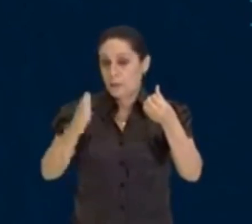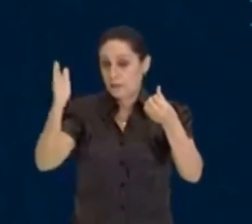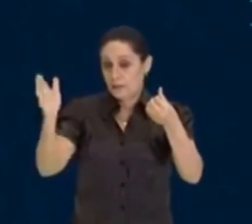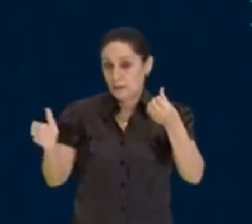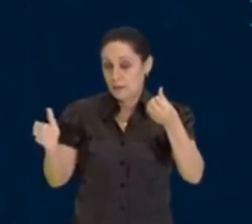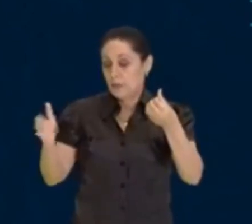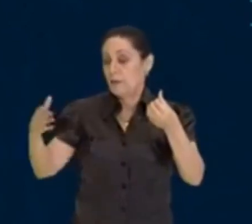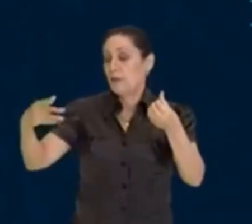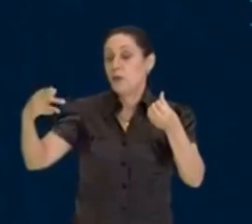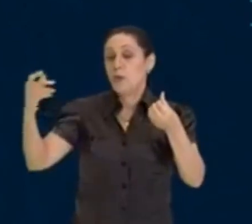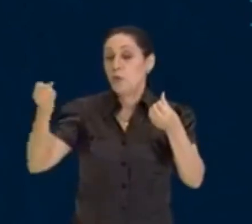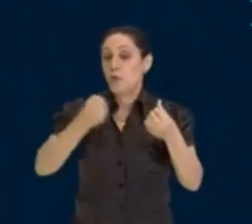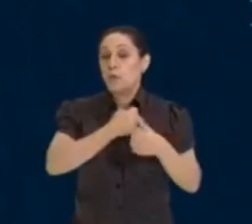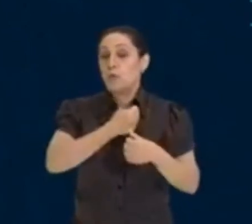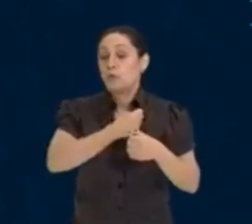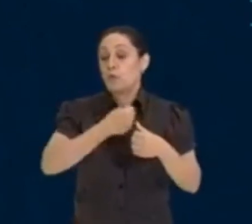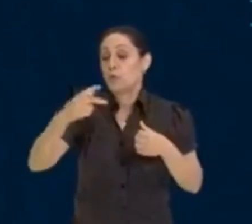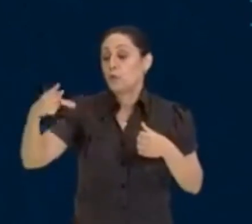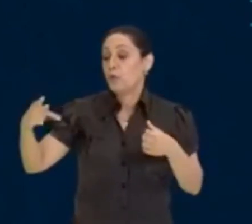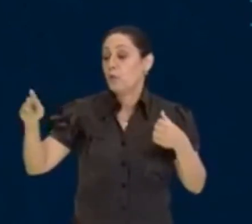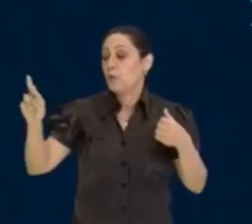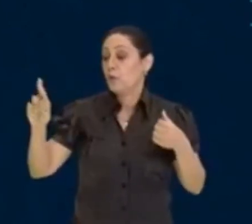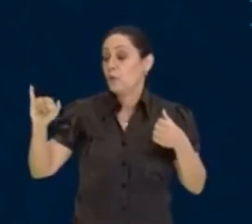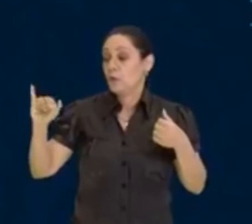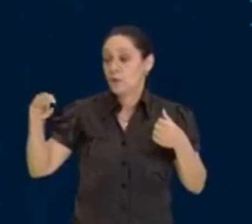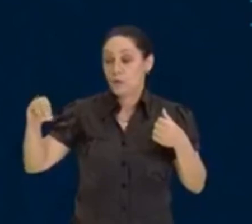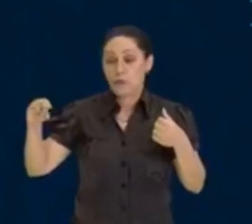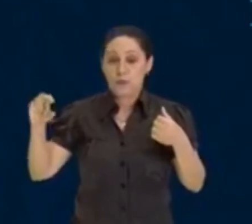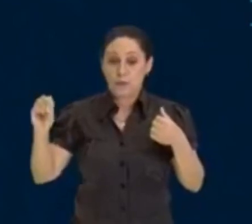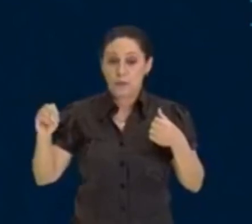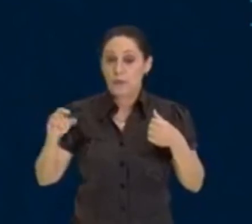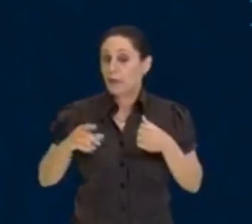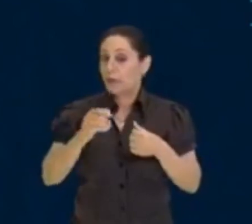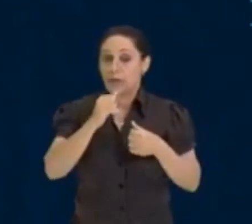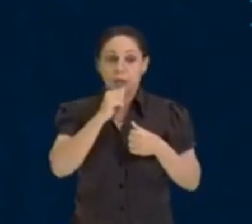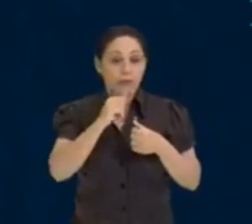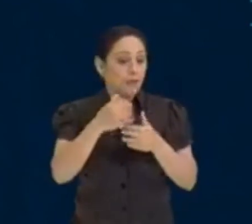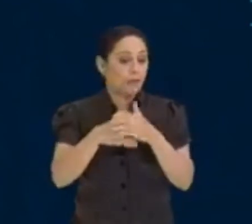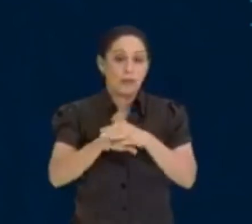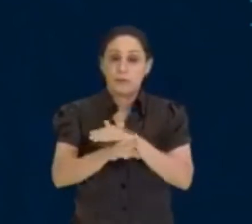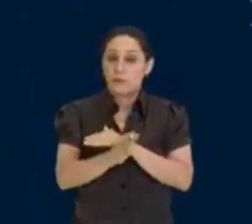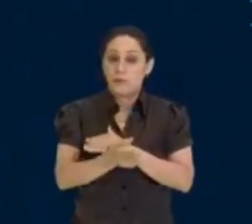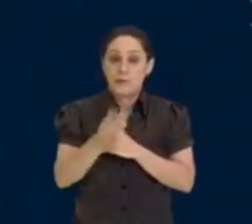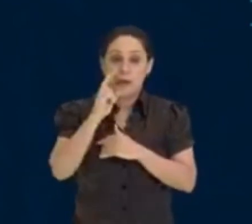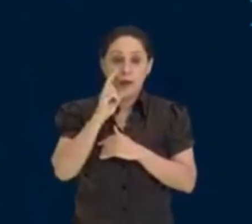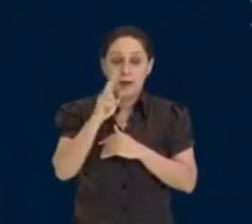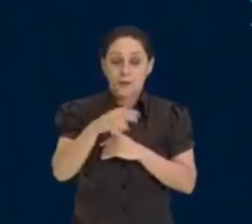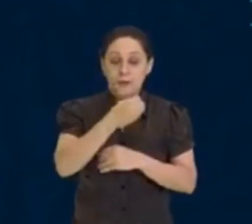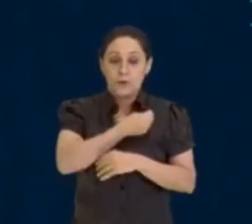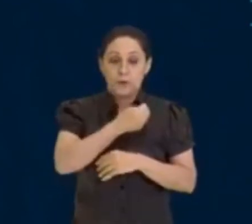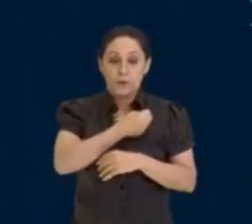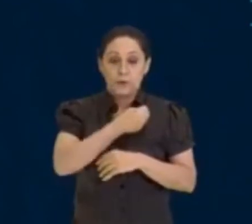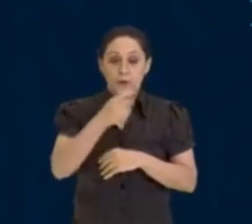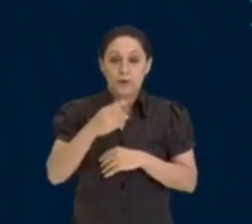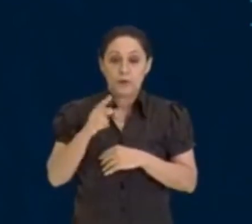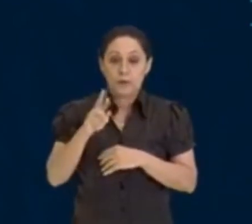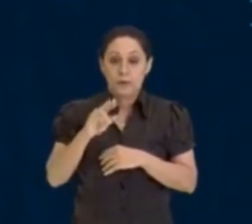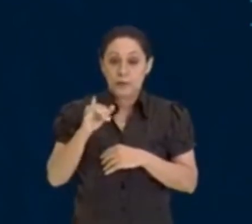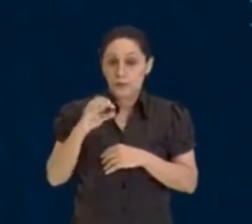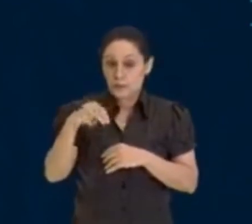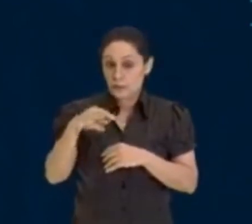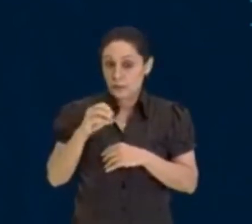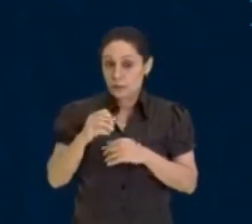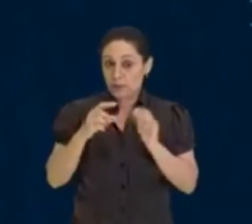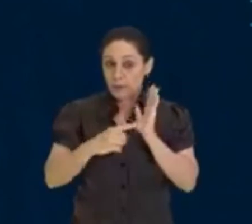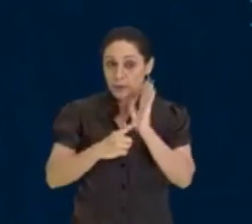Sempre é bom lembrar, já que você não está acostumado ainda a ver os números primos, eu coloco aqui para você